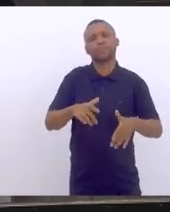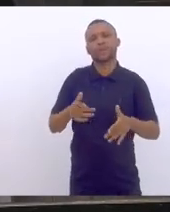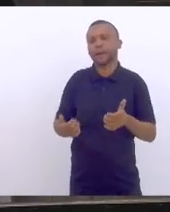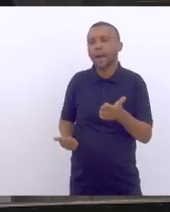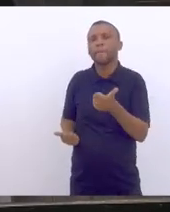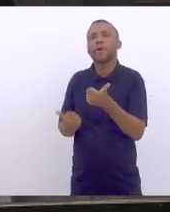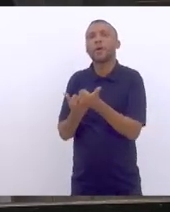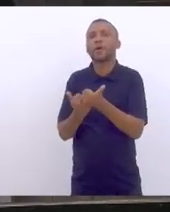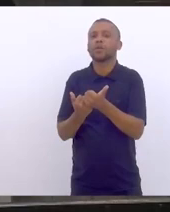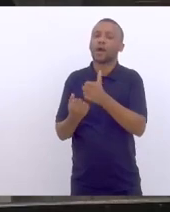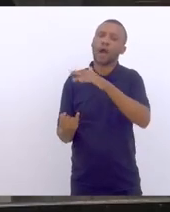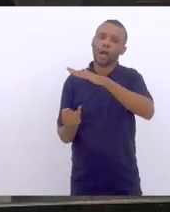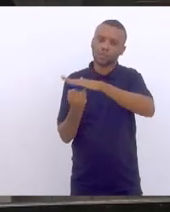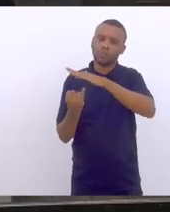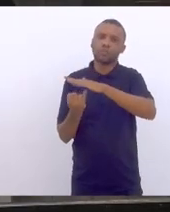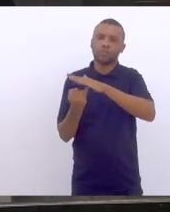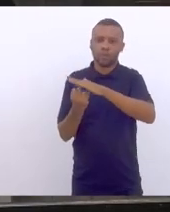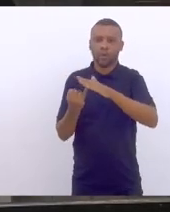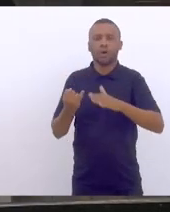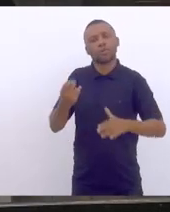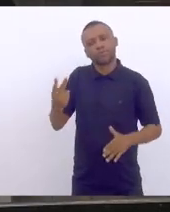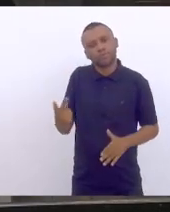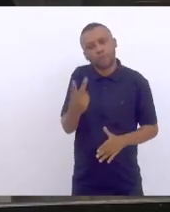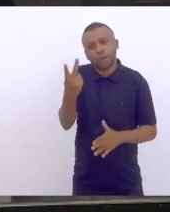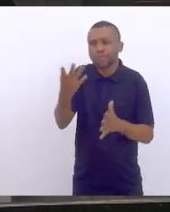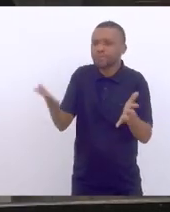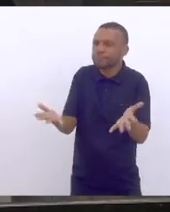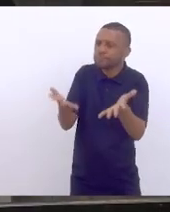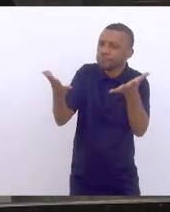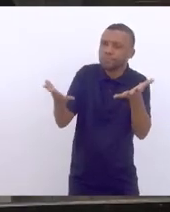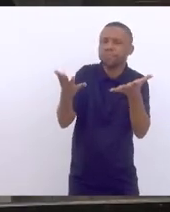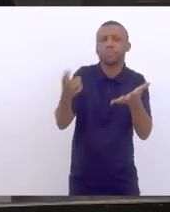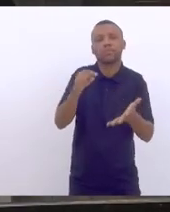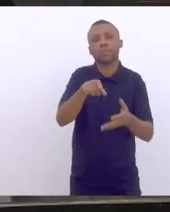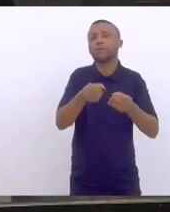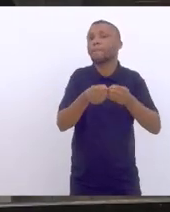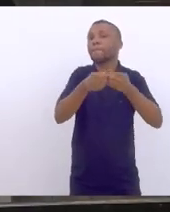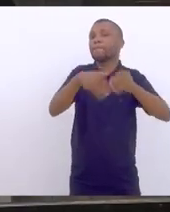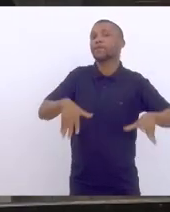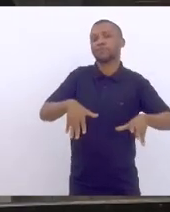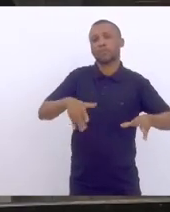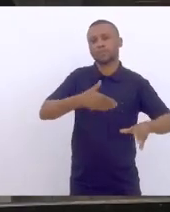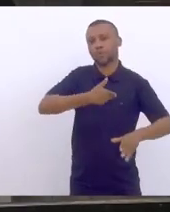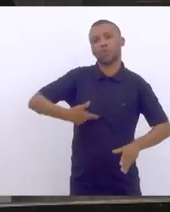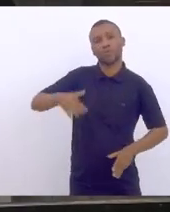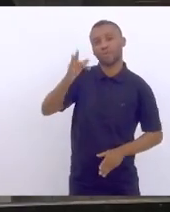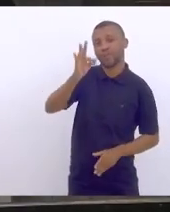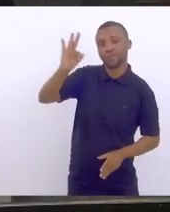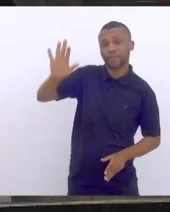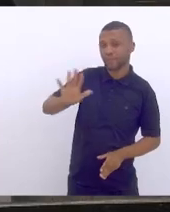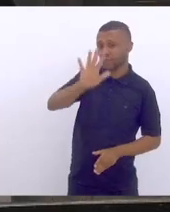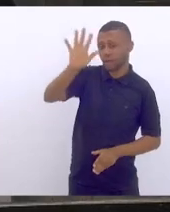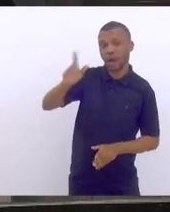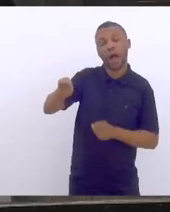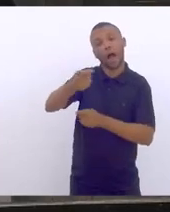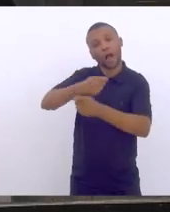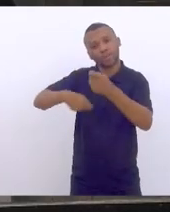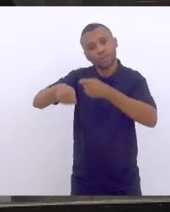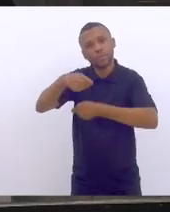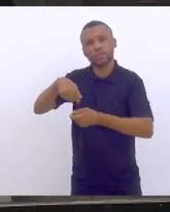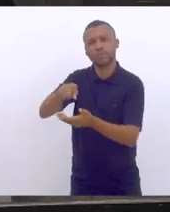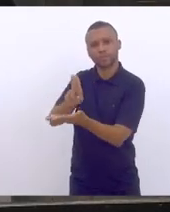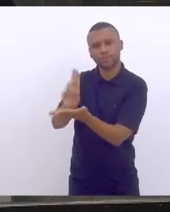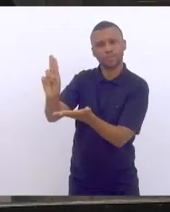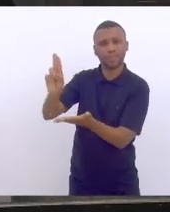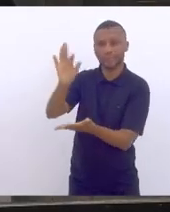da ciência fluminense impingidas essas perdas pelo governo federal. Administrações de universidades foram ultrajadas,